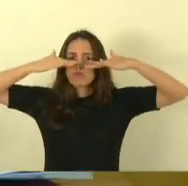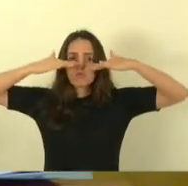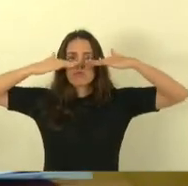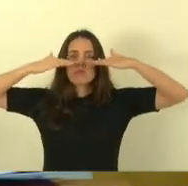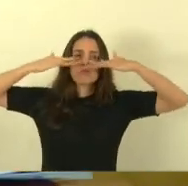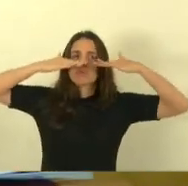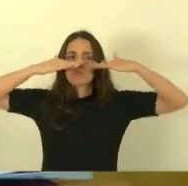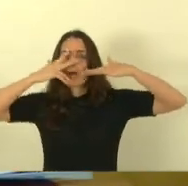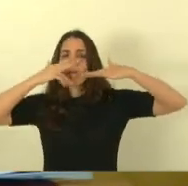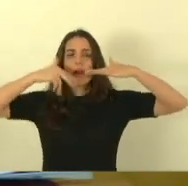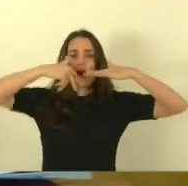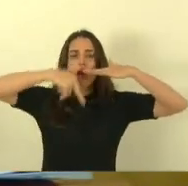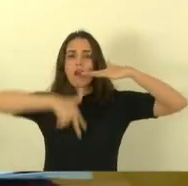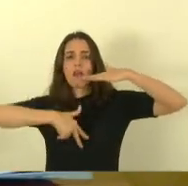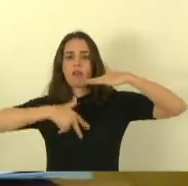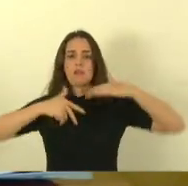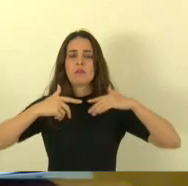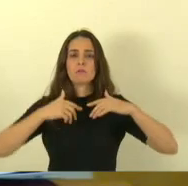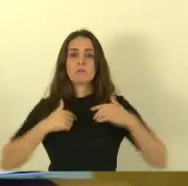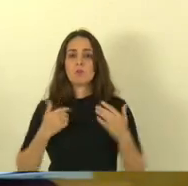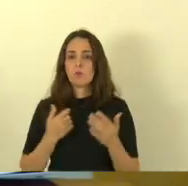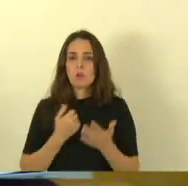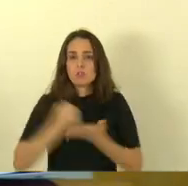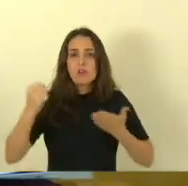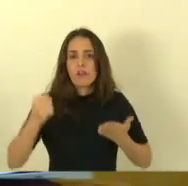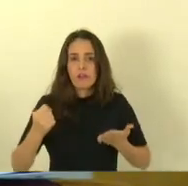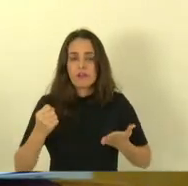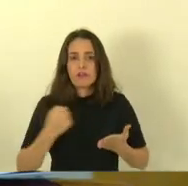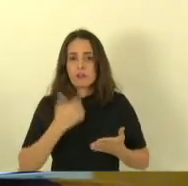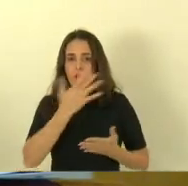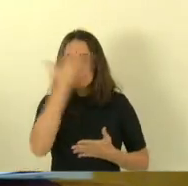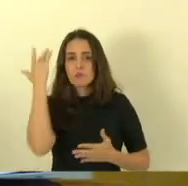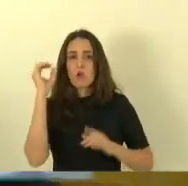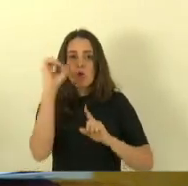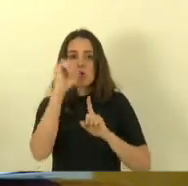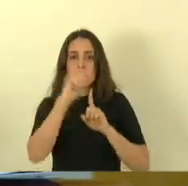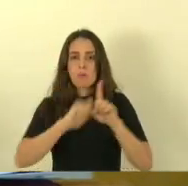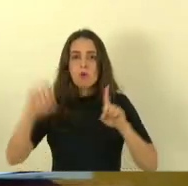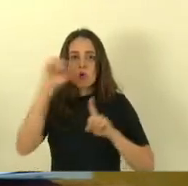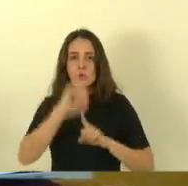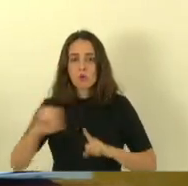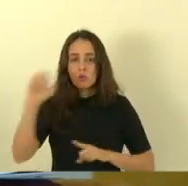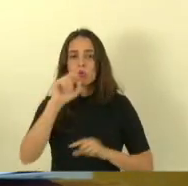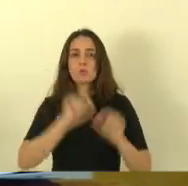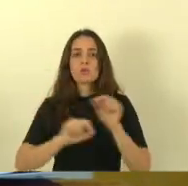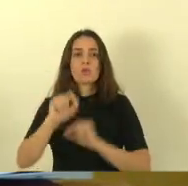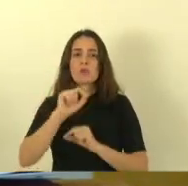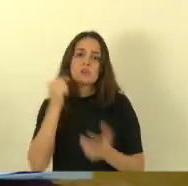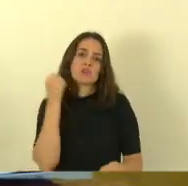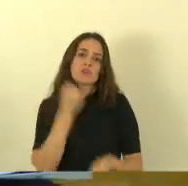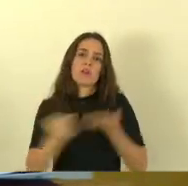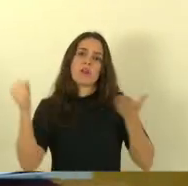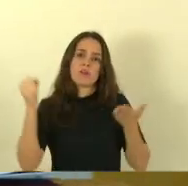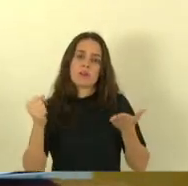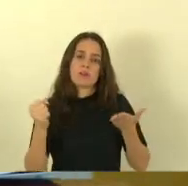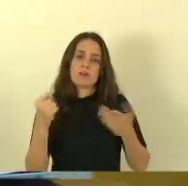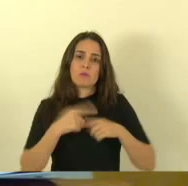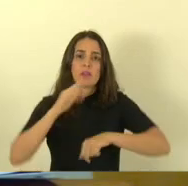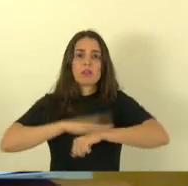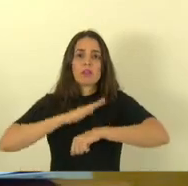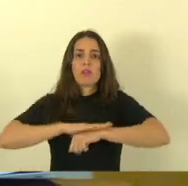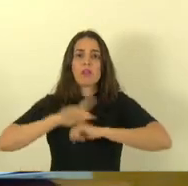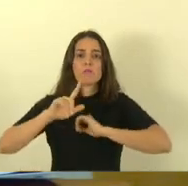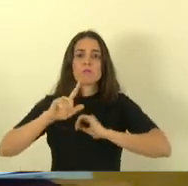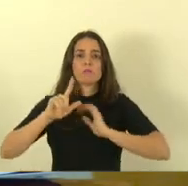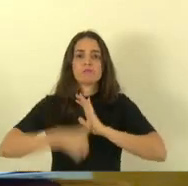afogando porque a partir de outubro tá todo mundo afogado o que é é afogado afogado afogado é que não tem